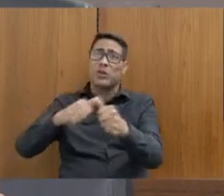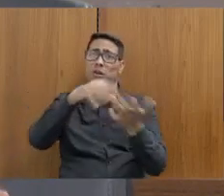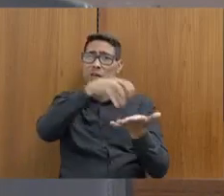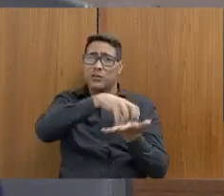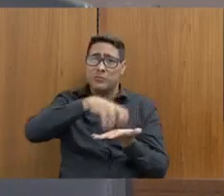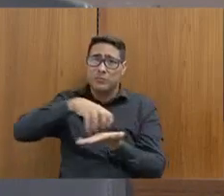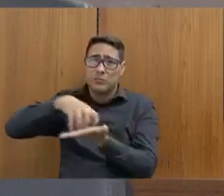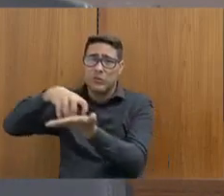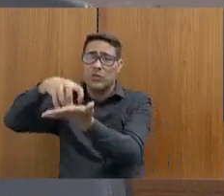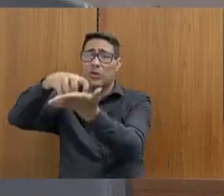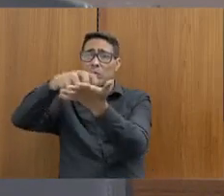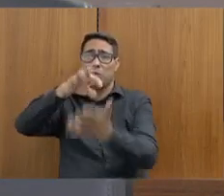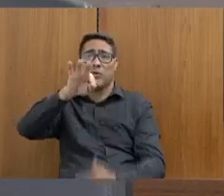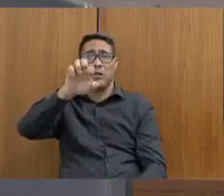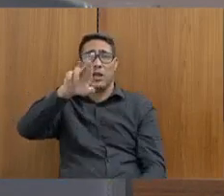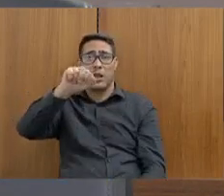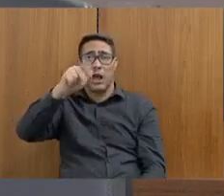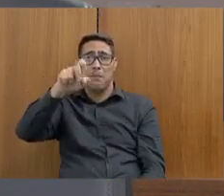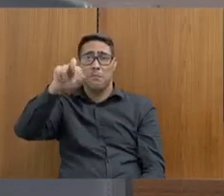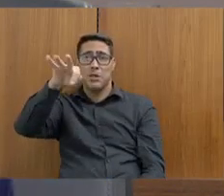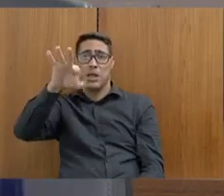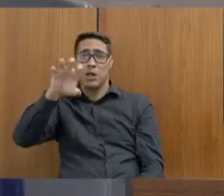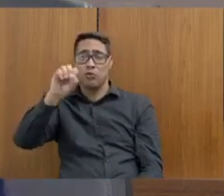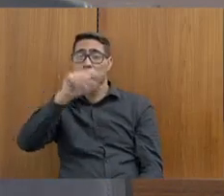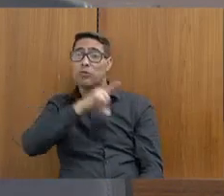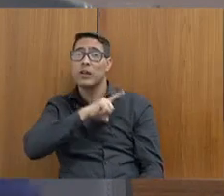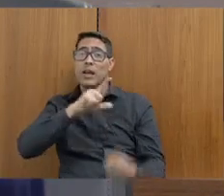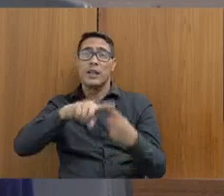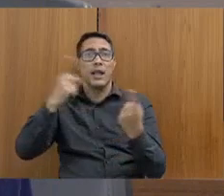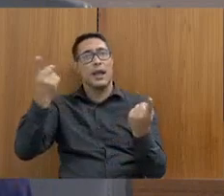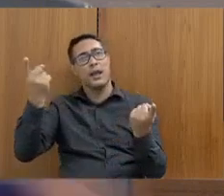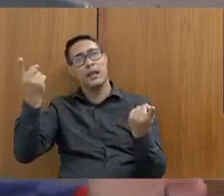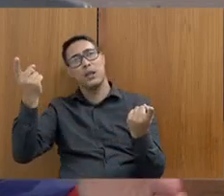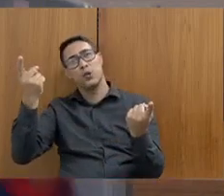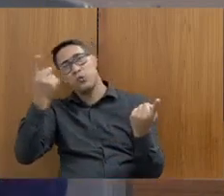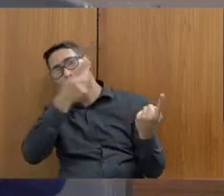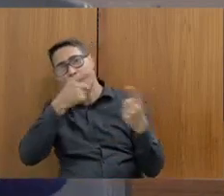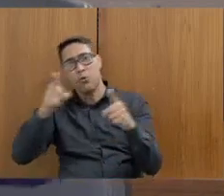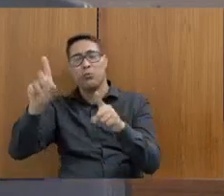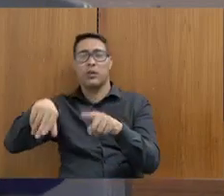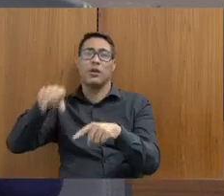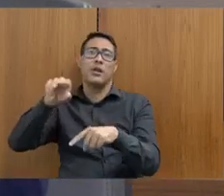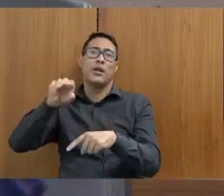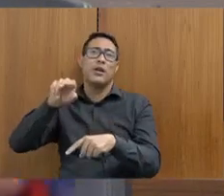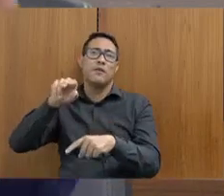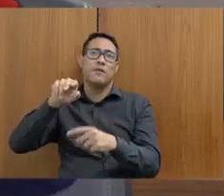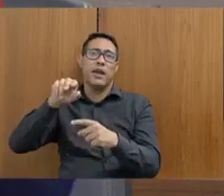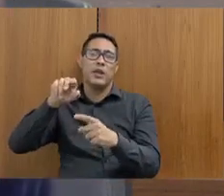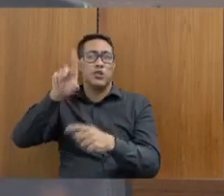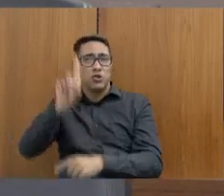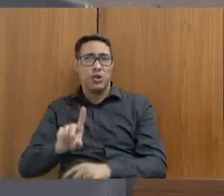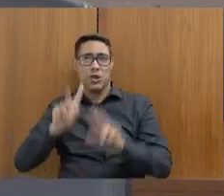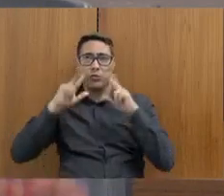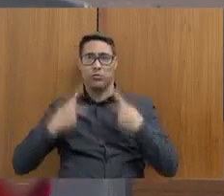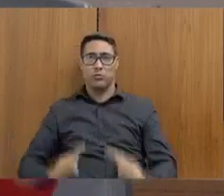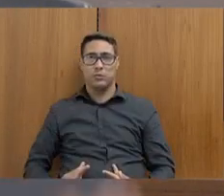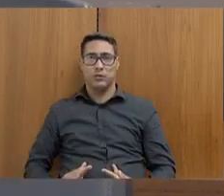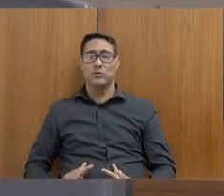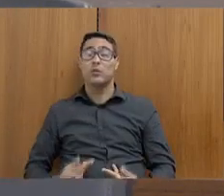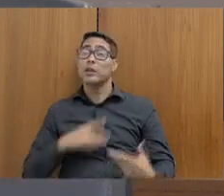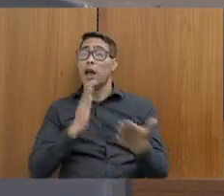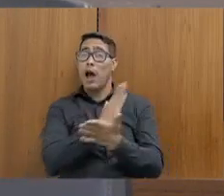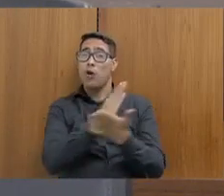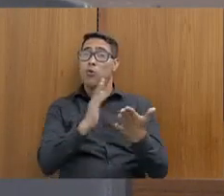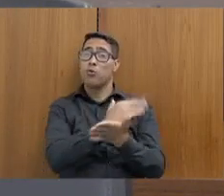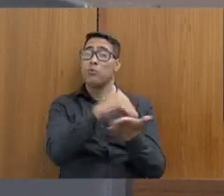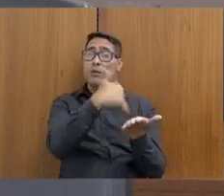terapêuticas têm violações de direitos humanos. Temos, além disso, um monte de clínicas clandestinas. Então, minha pergunta é quantas são as pessoas